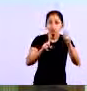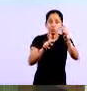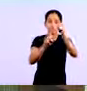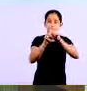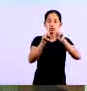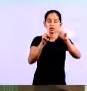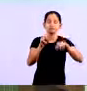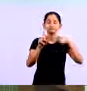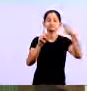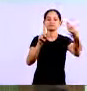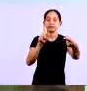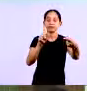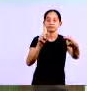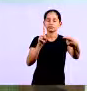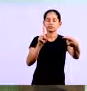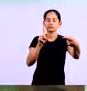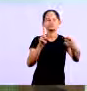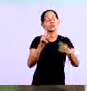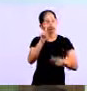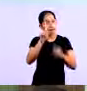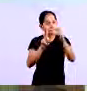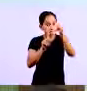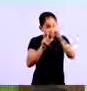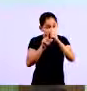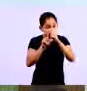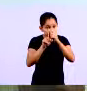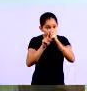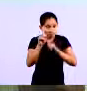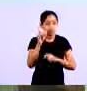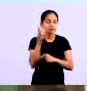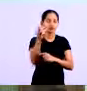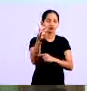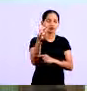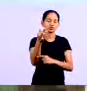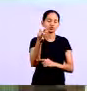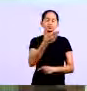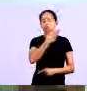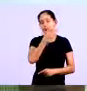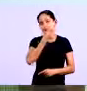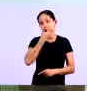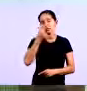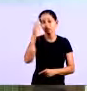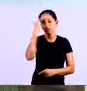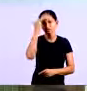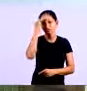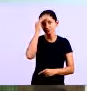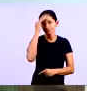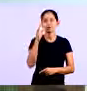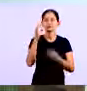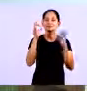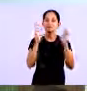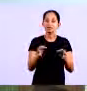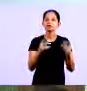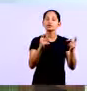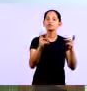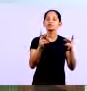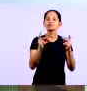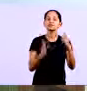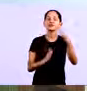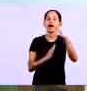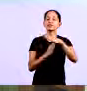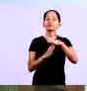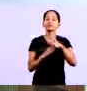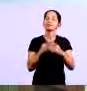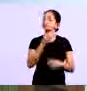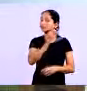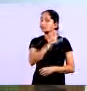projetando que tenha tá então é importante você ter um controle efetivo de vendas ou um controle efetivo de produção para que você saiba exatamente o que que você precisa ter em esto